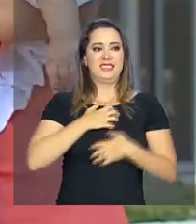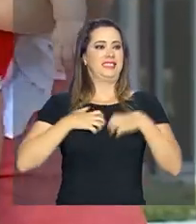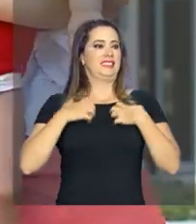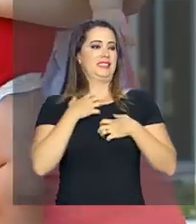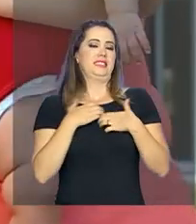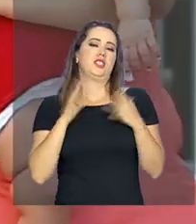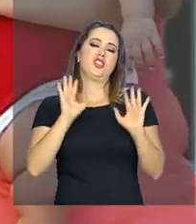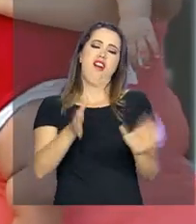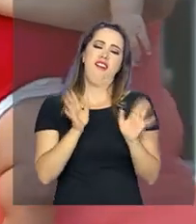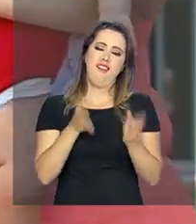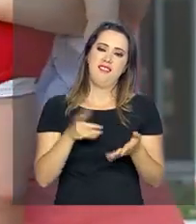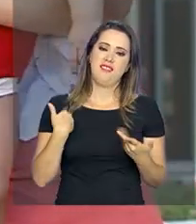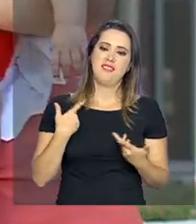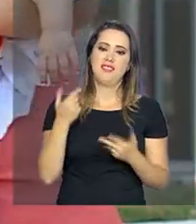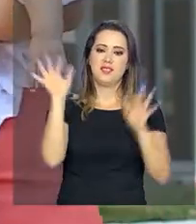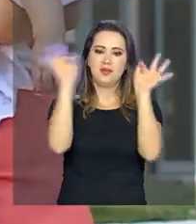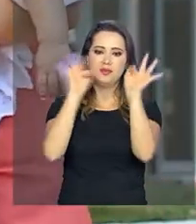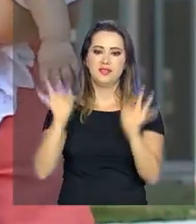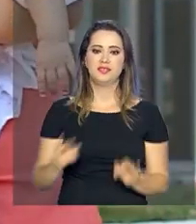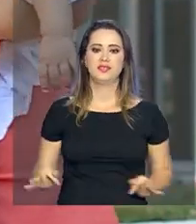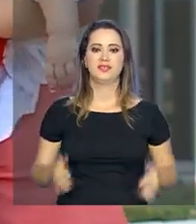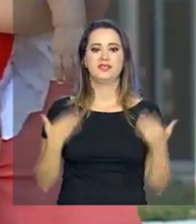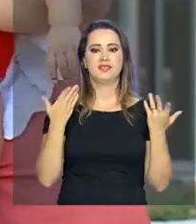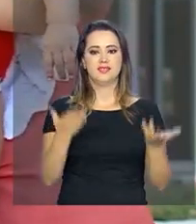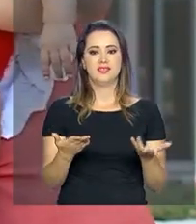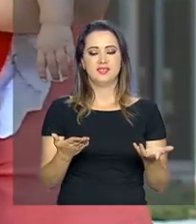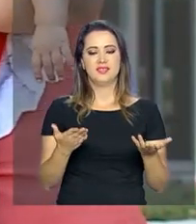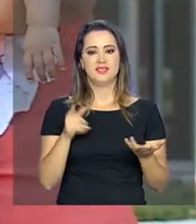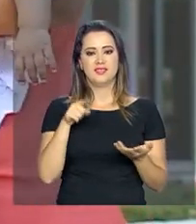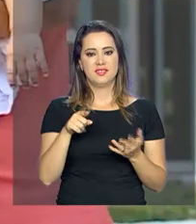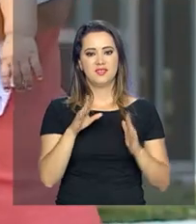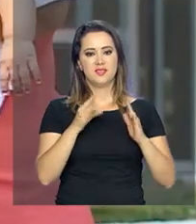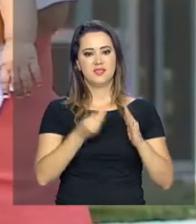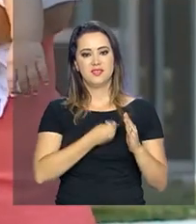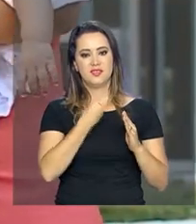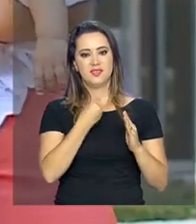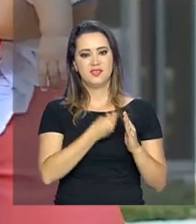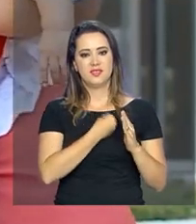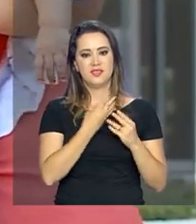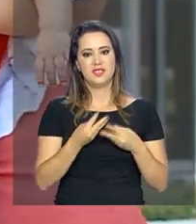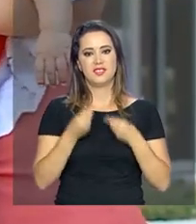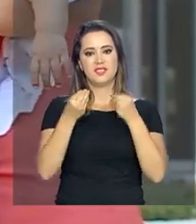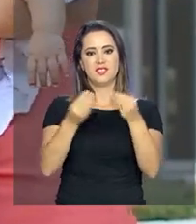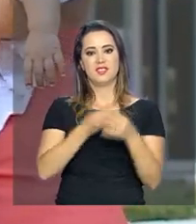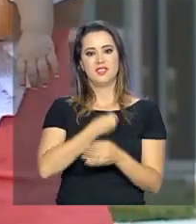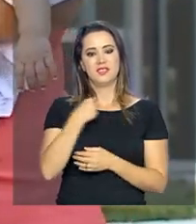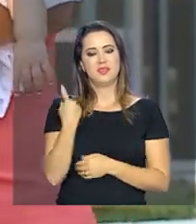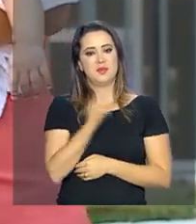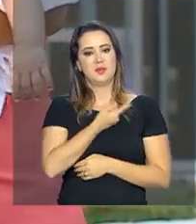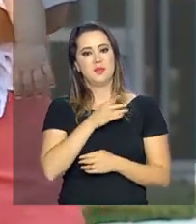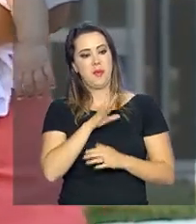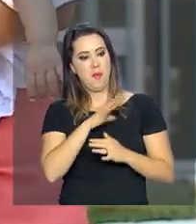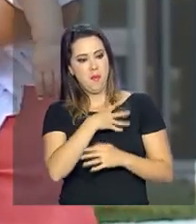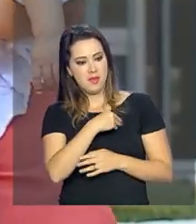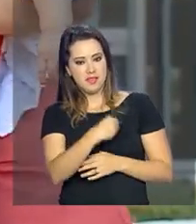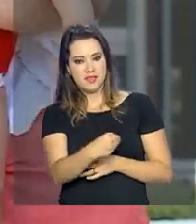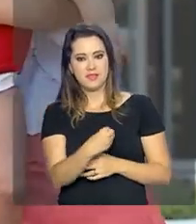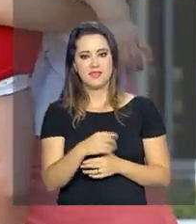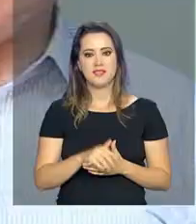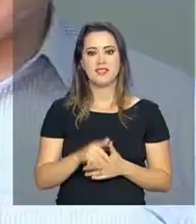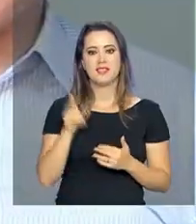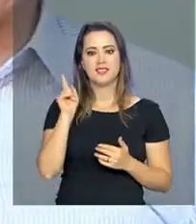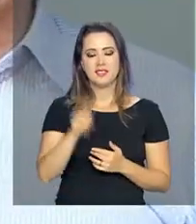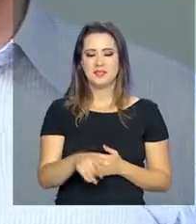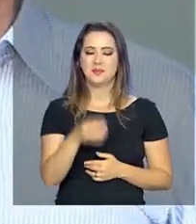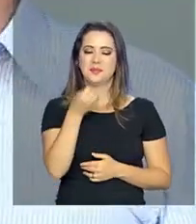ansiosos e muito felizes, né? De morar, eu vou dar dignidade para as minhas filhas, Para os meus filhos,